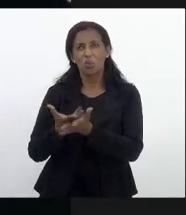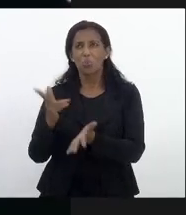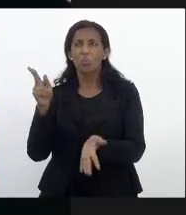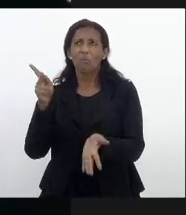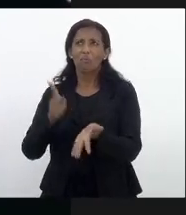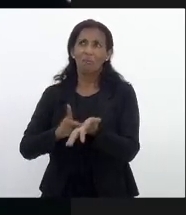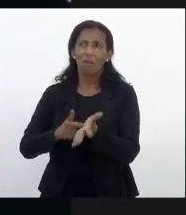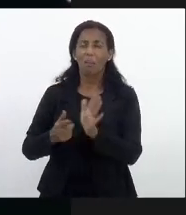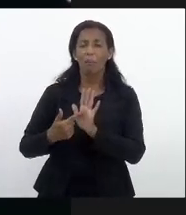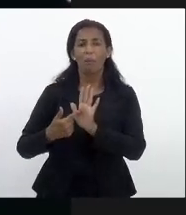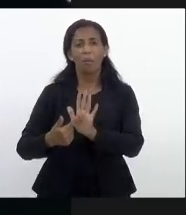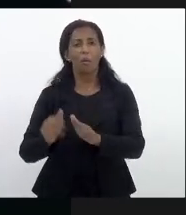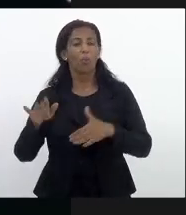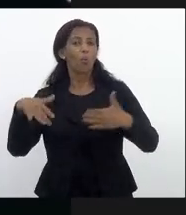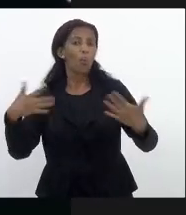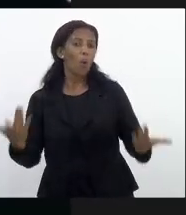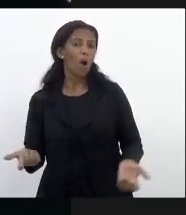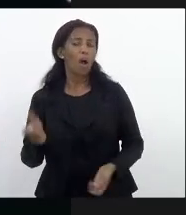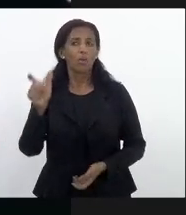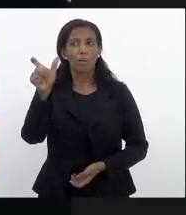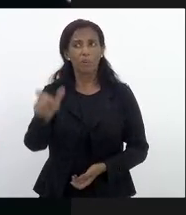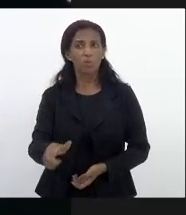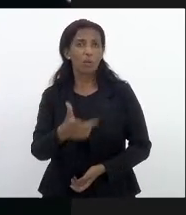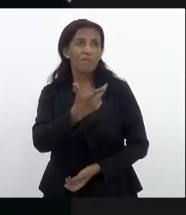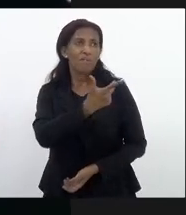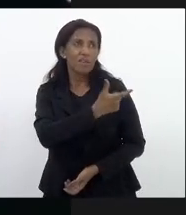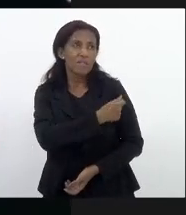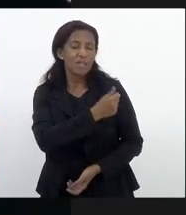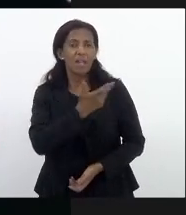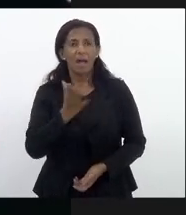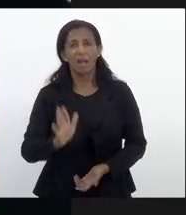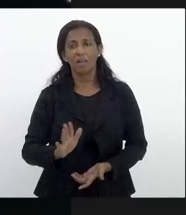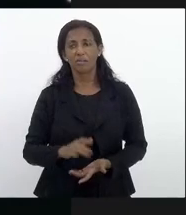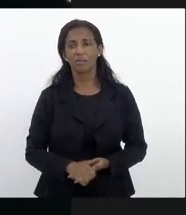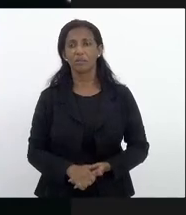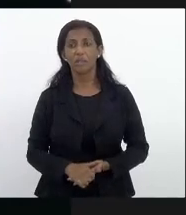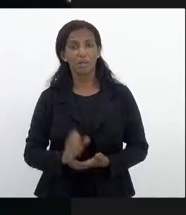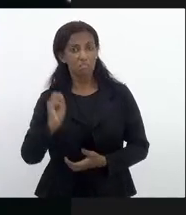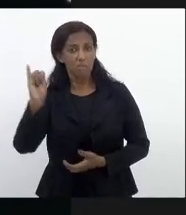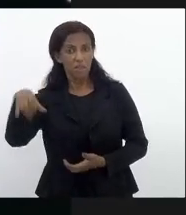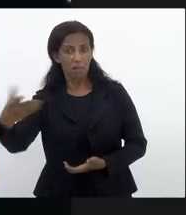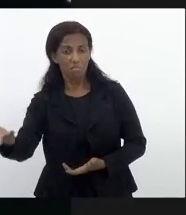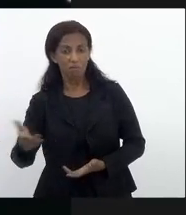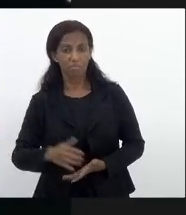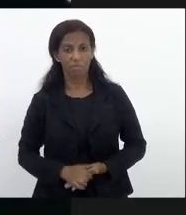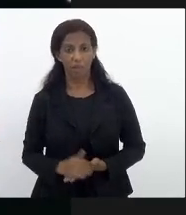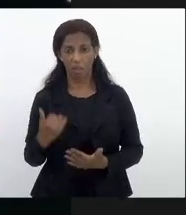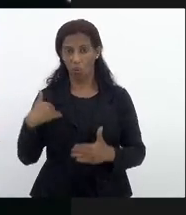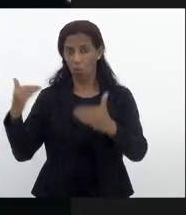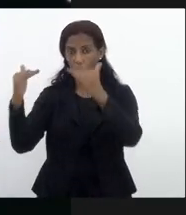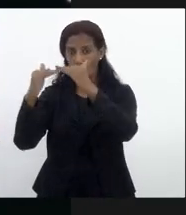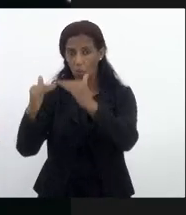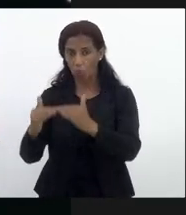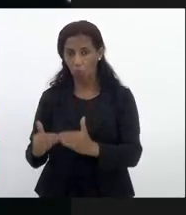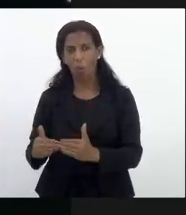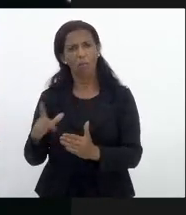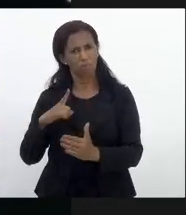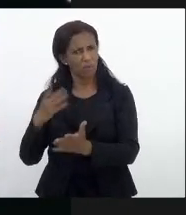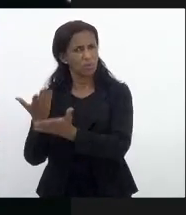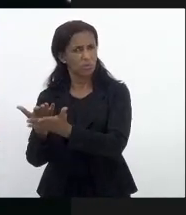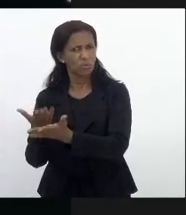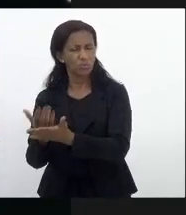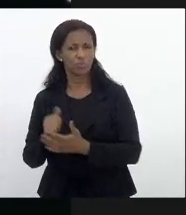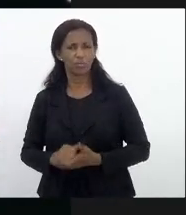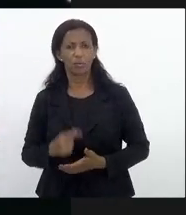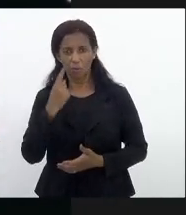apontam que quando o indivíduo é vacinado é mais significativo sim eu concordo existem estudos mesmo nós